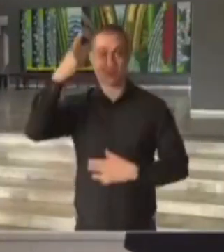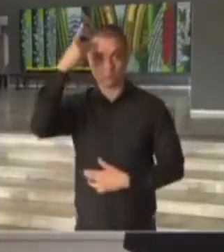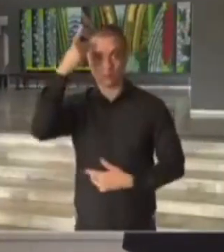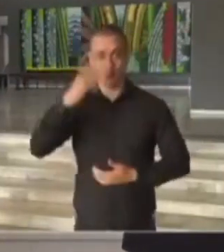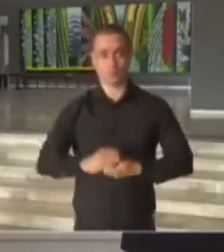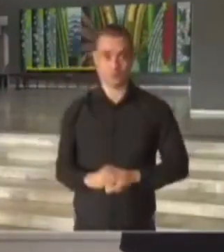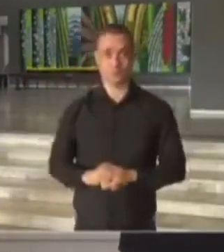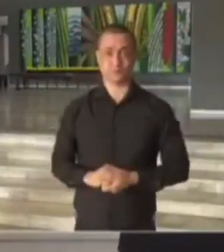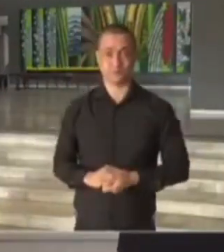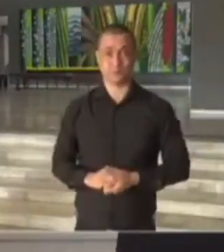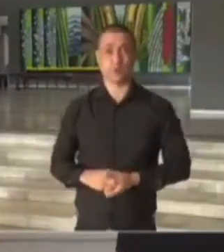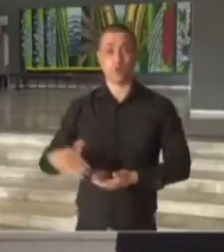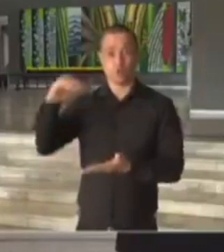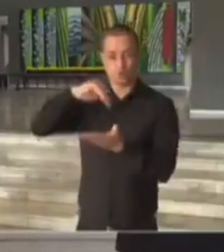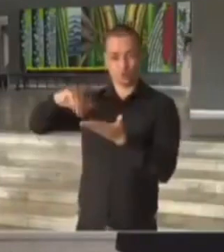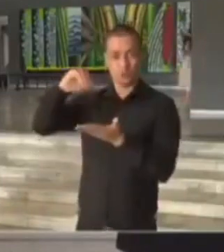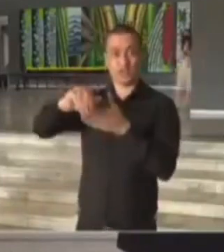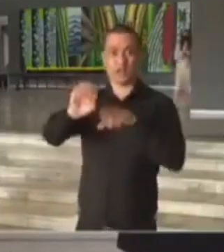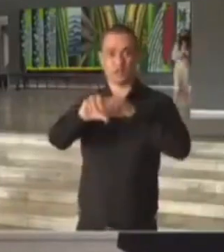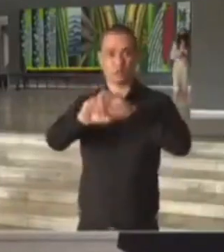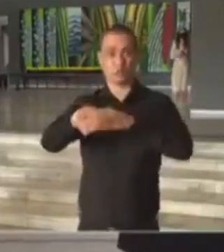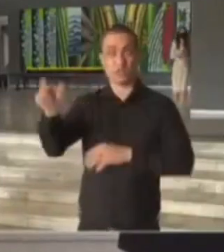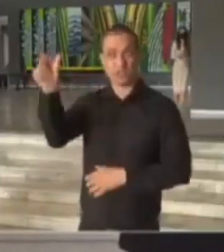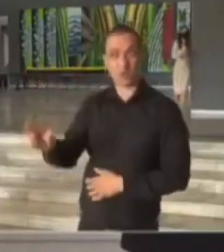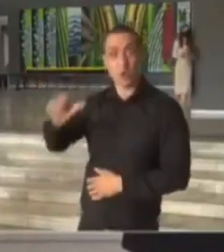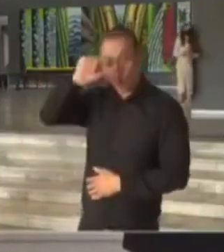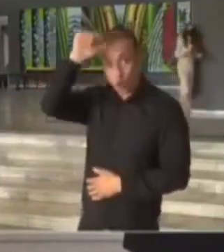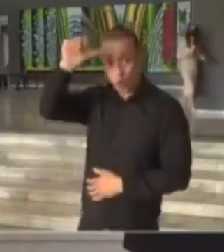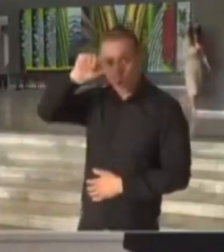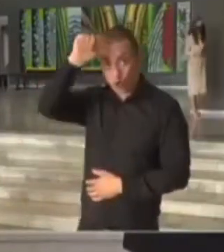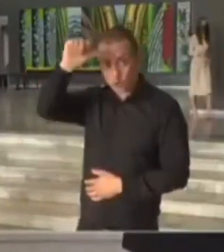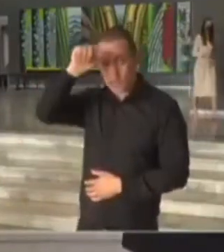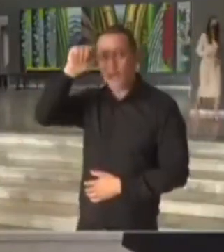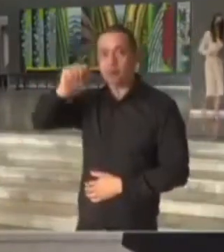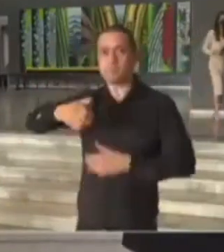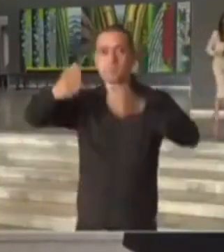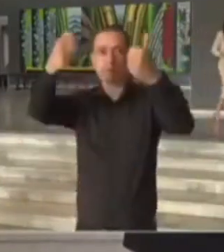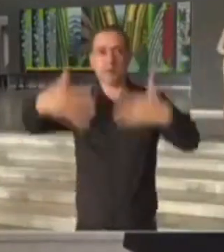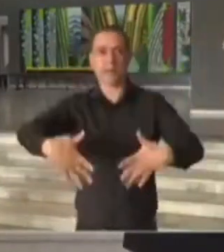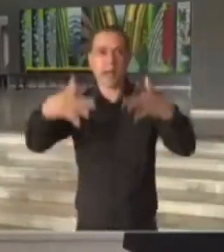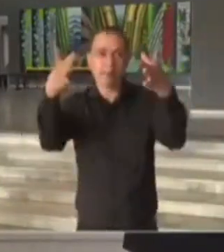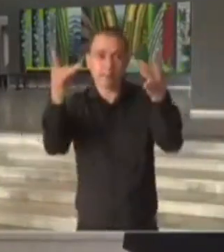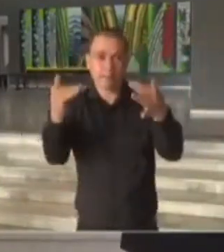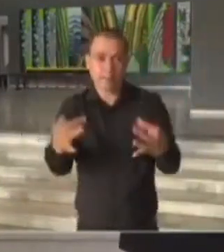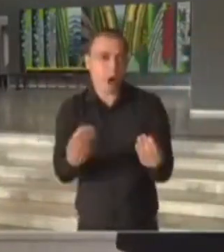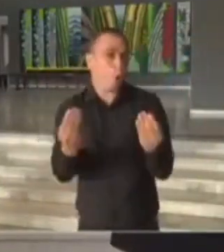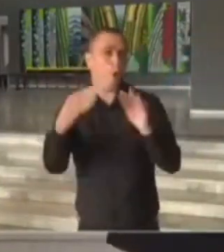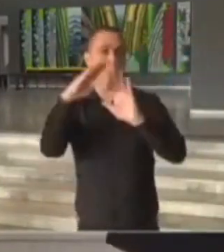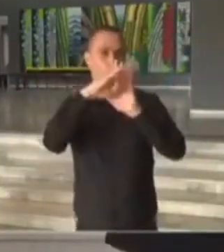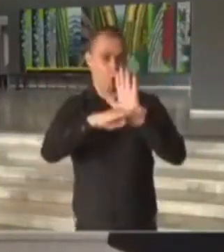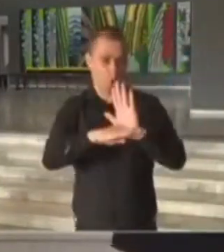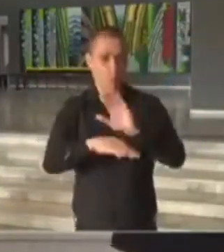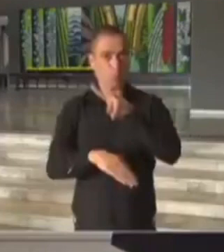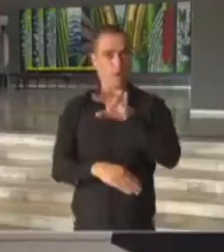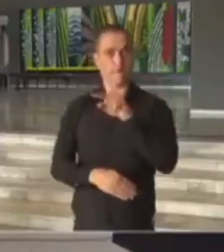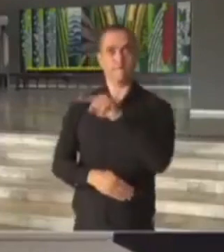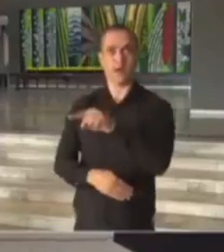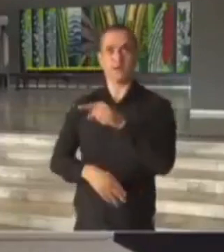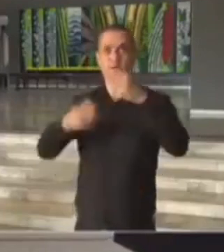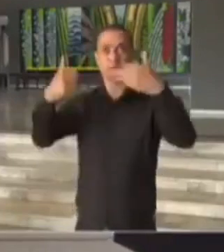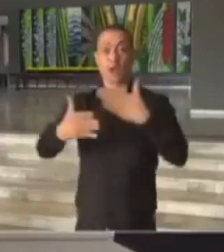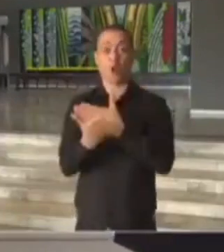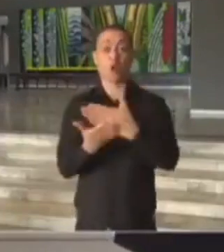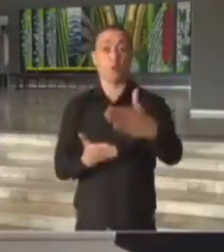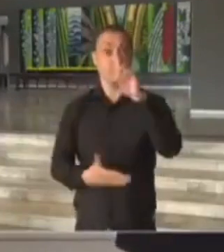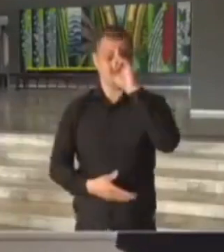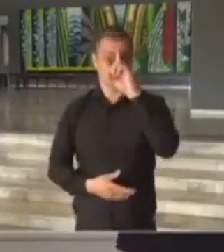São Paulo. O secretário de Educação, Rociélito Soares, dará mais detalhes sobre este programa de vacinação, que, repito, começa